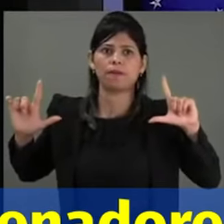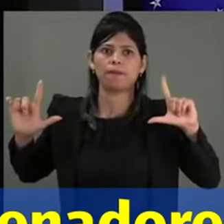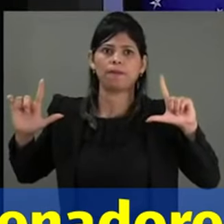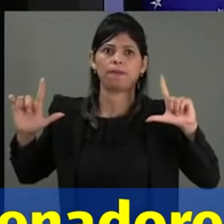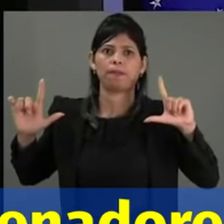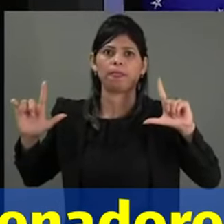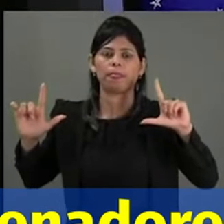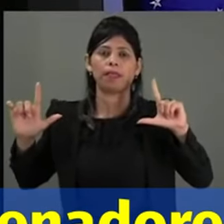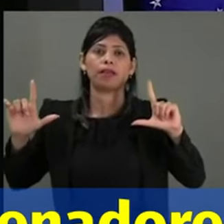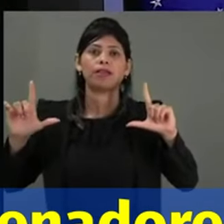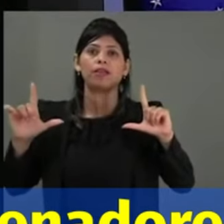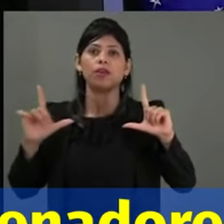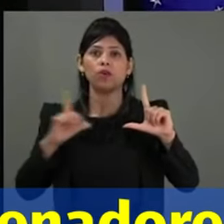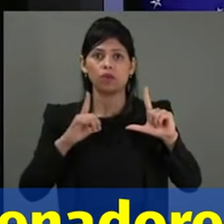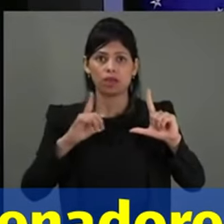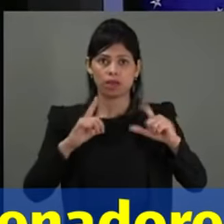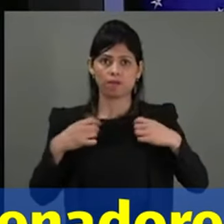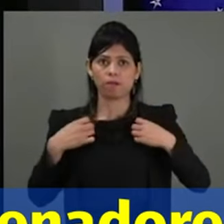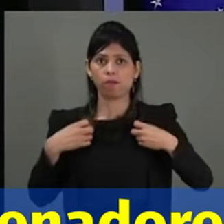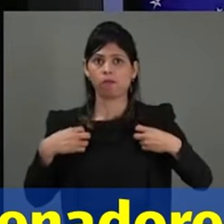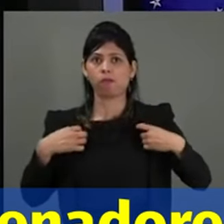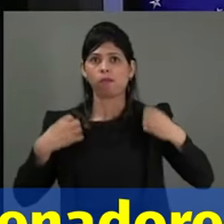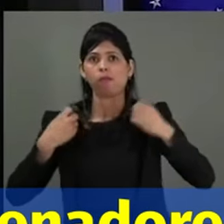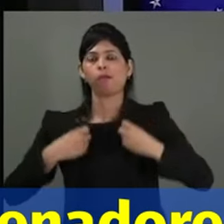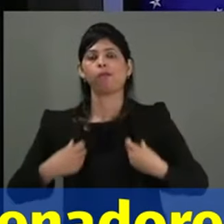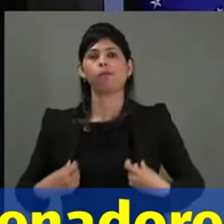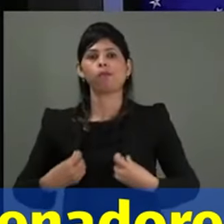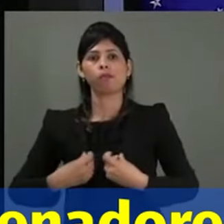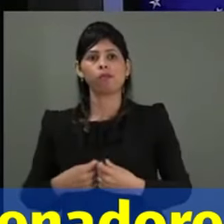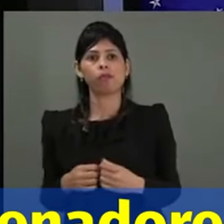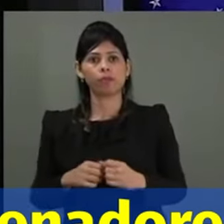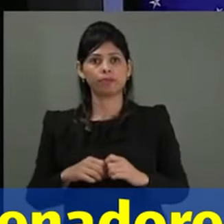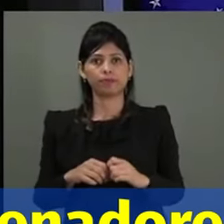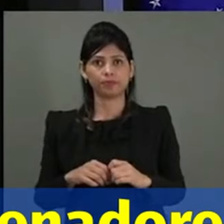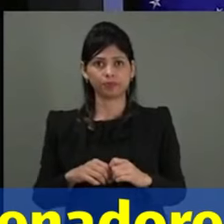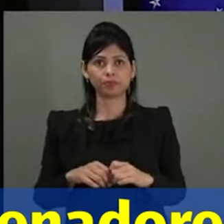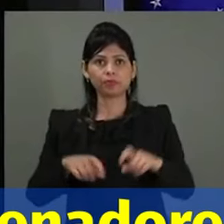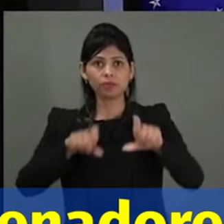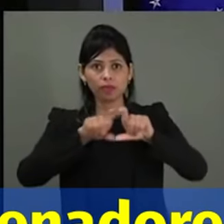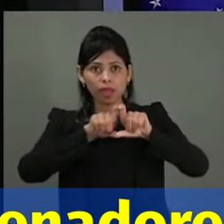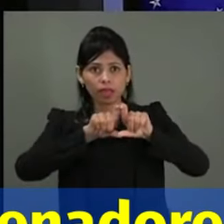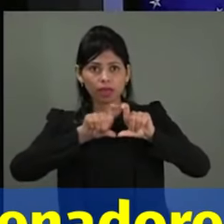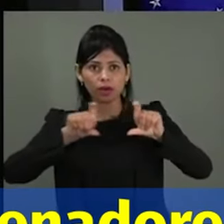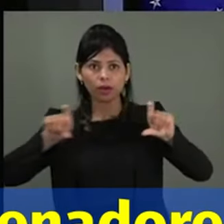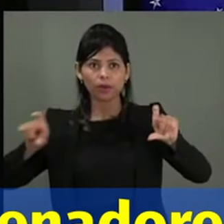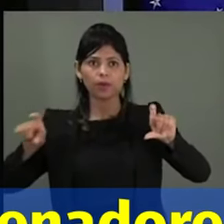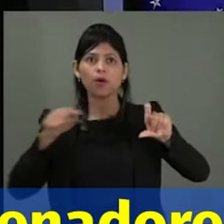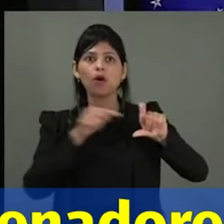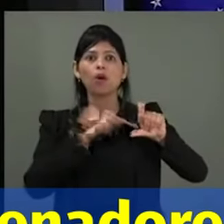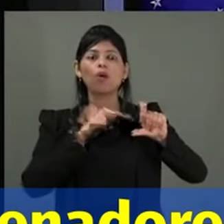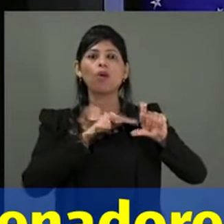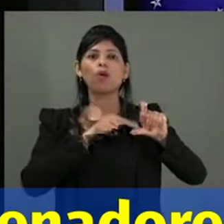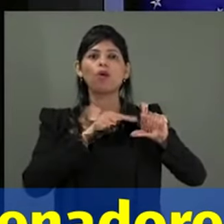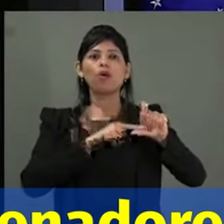filtro, é o papel, aquele pano para coar a água que eles bebem. Olha como é que fica.